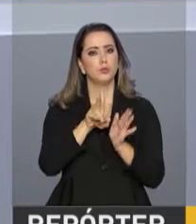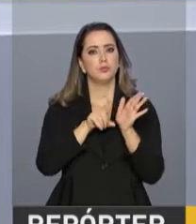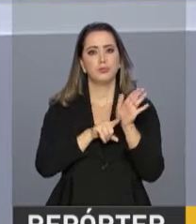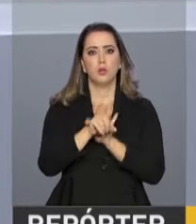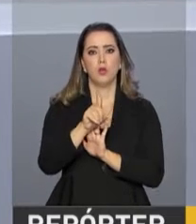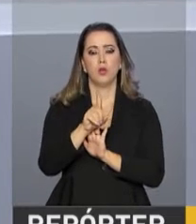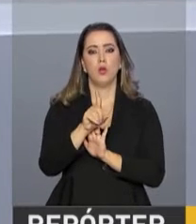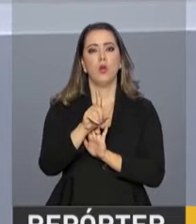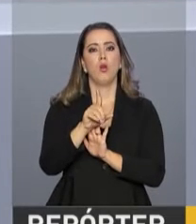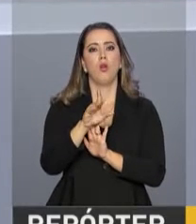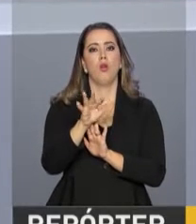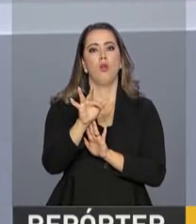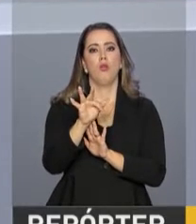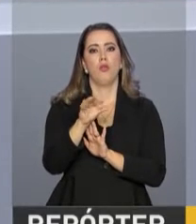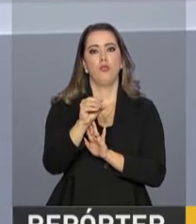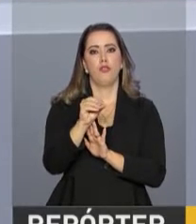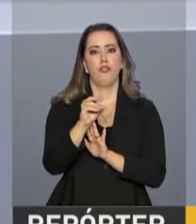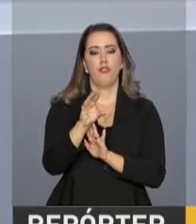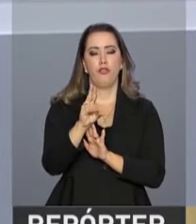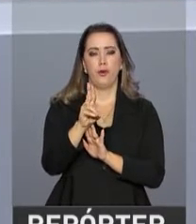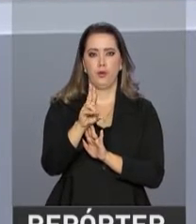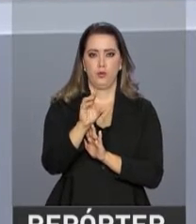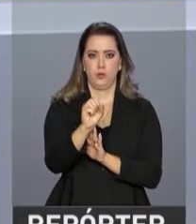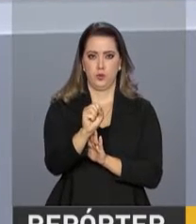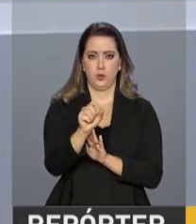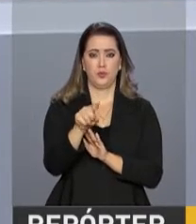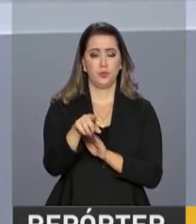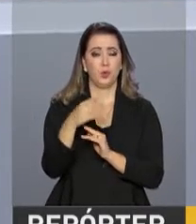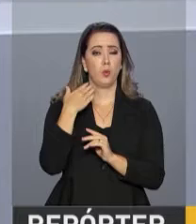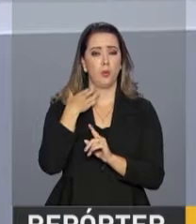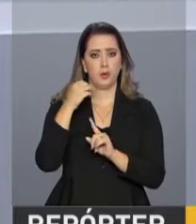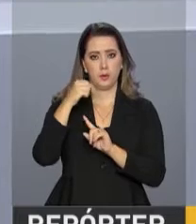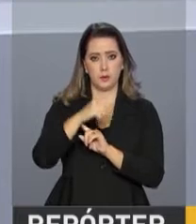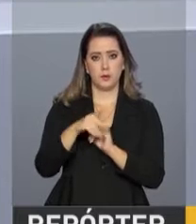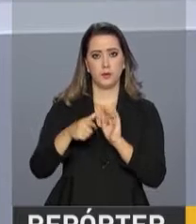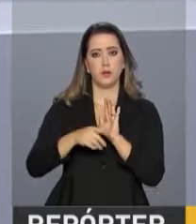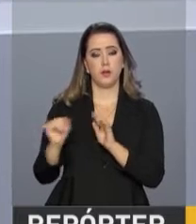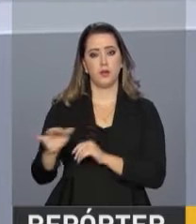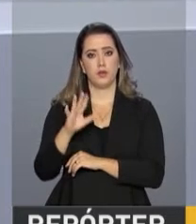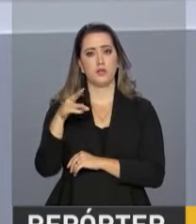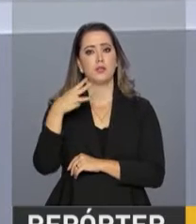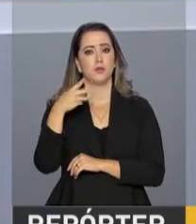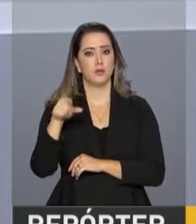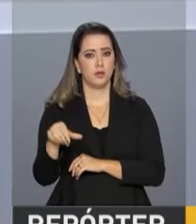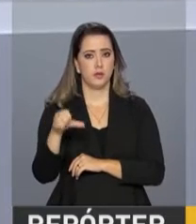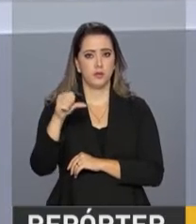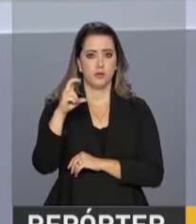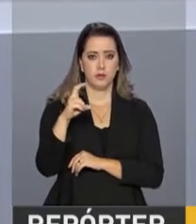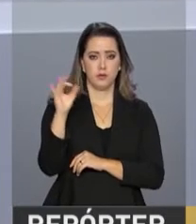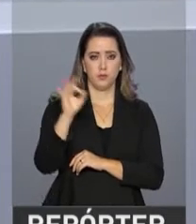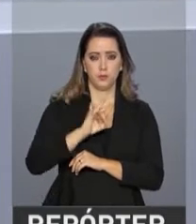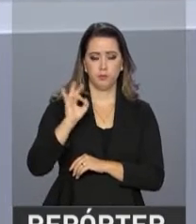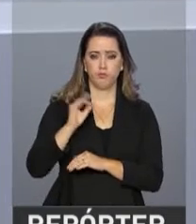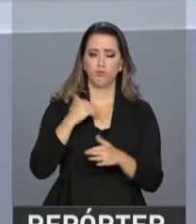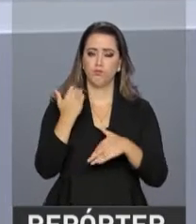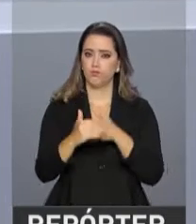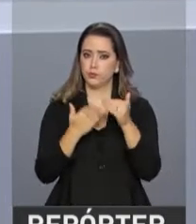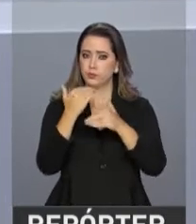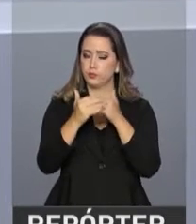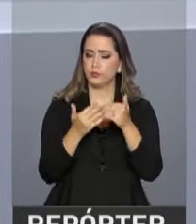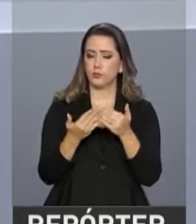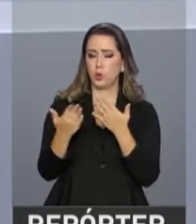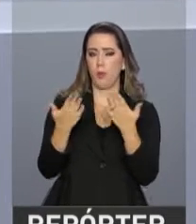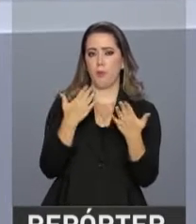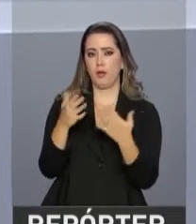Banco Central. A estimativa de inflação foi mantida em 3,95%. As projeções levam em consideração a